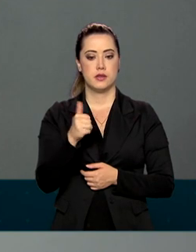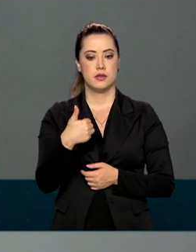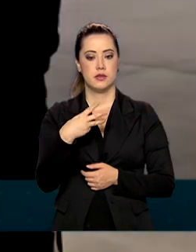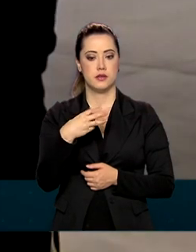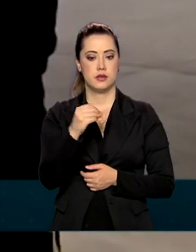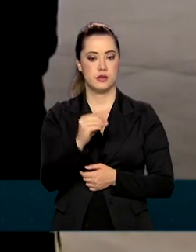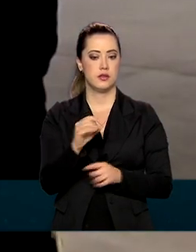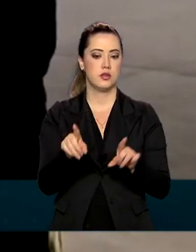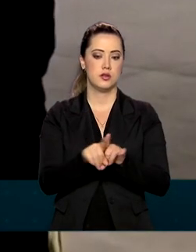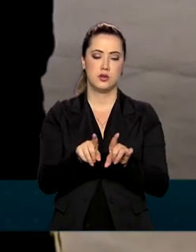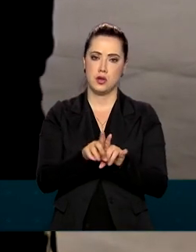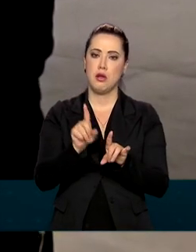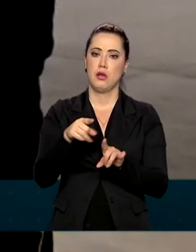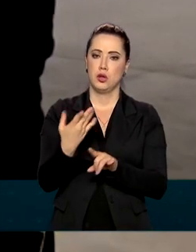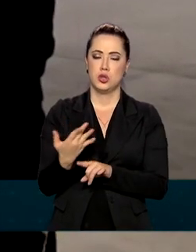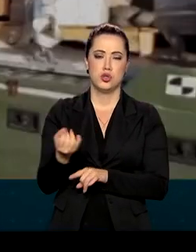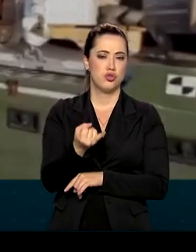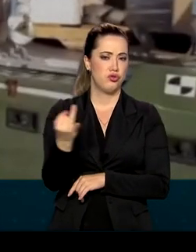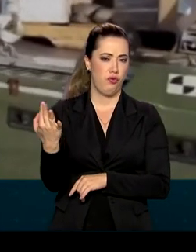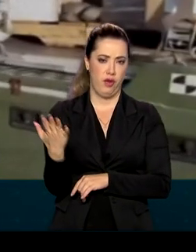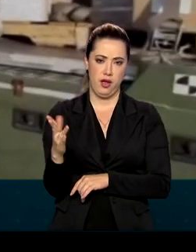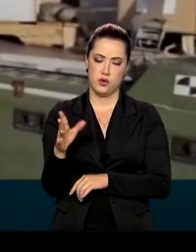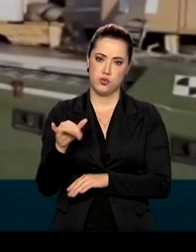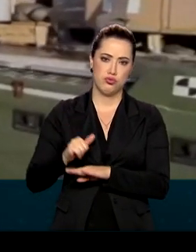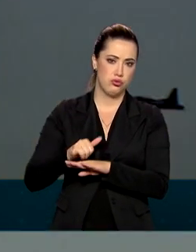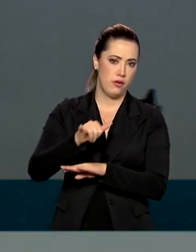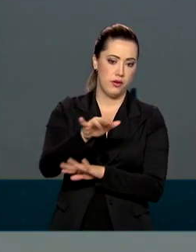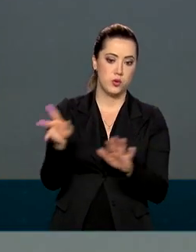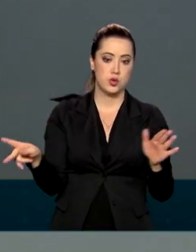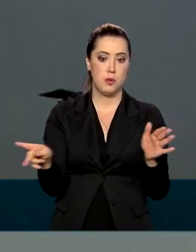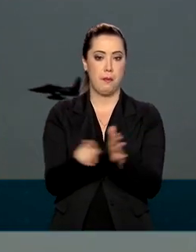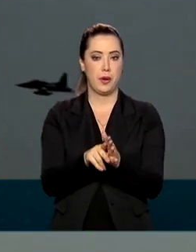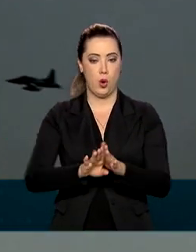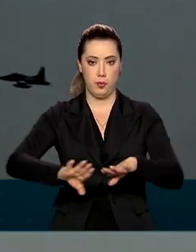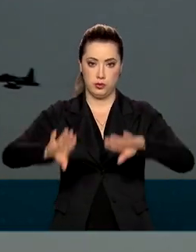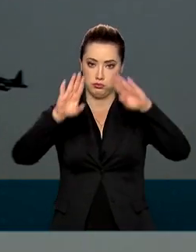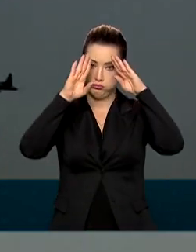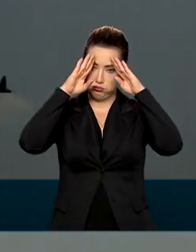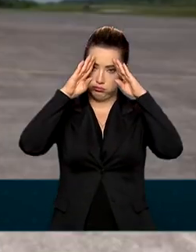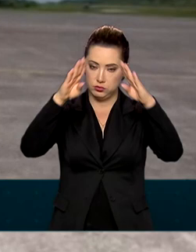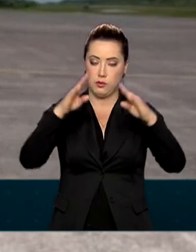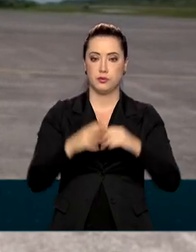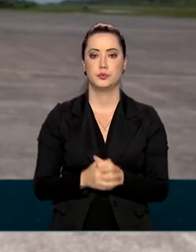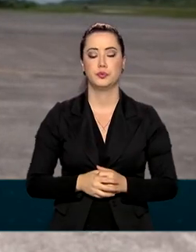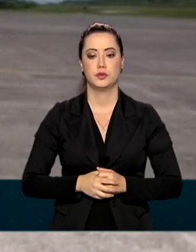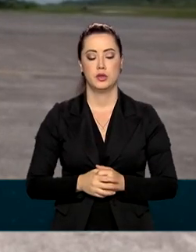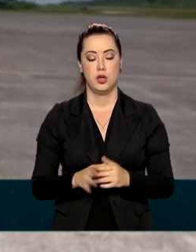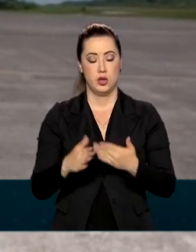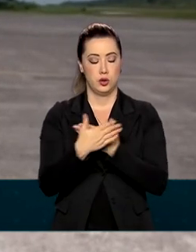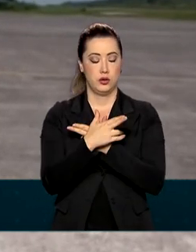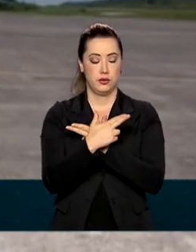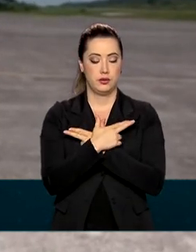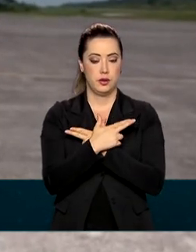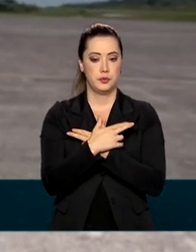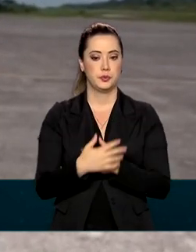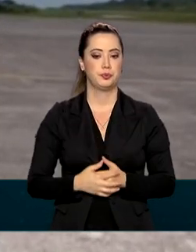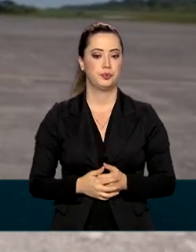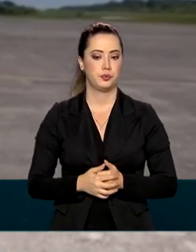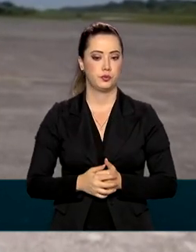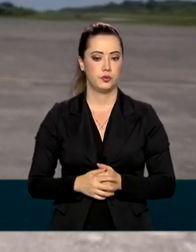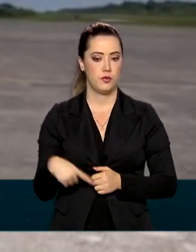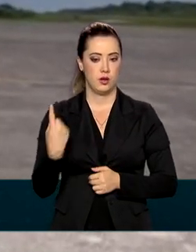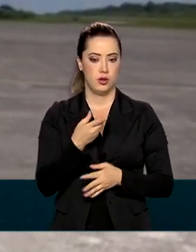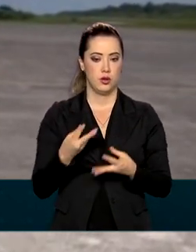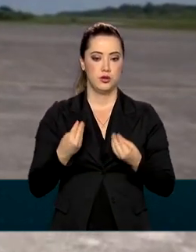-105 Amazonas e a C-99. Elas ultrapassaram 1.600 horas de voo. Nós trouxemos para a região